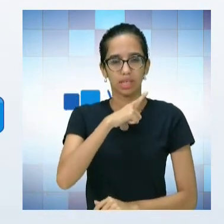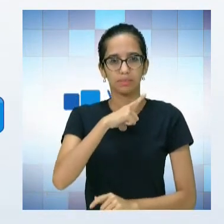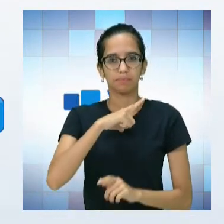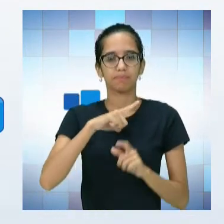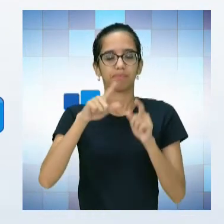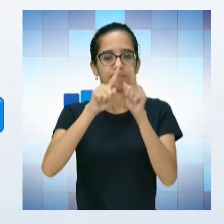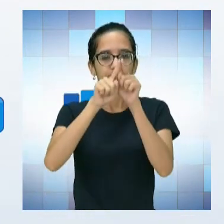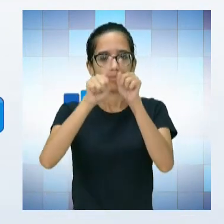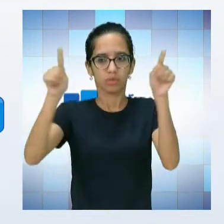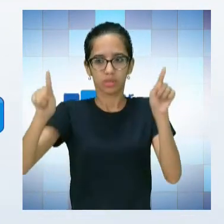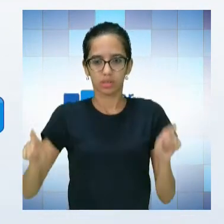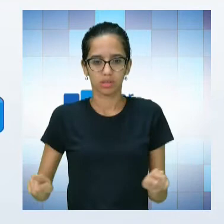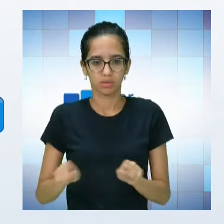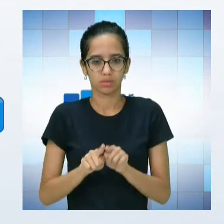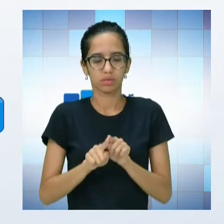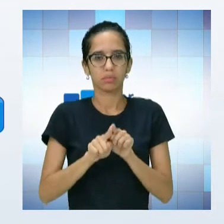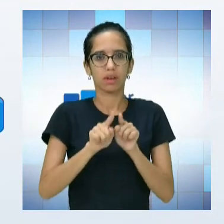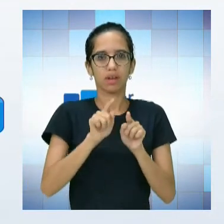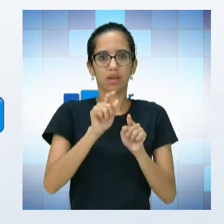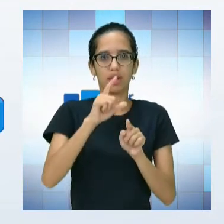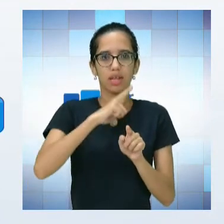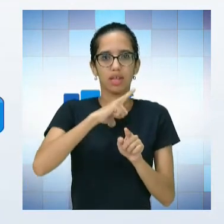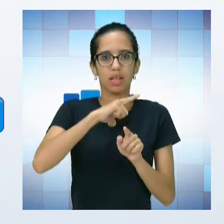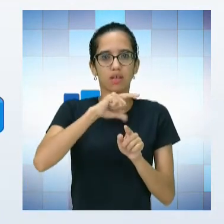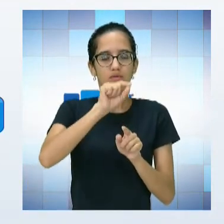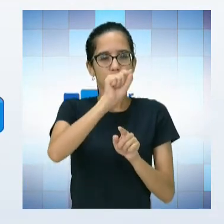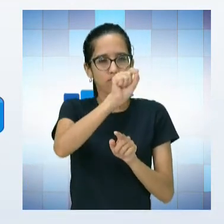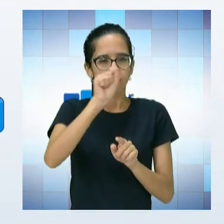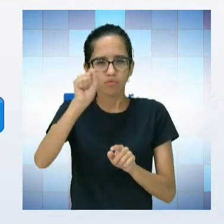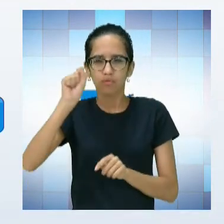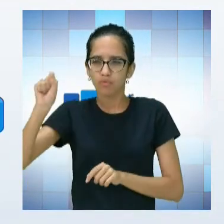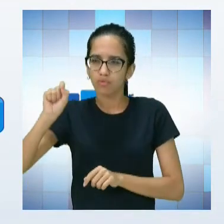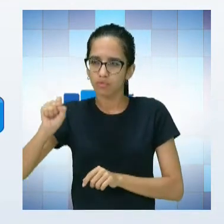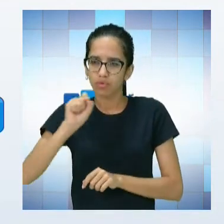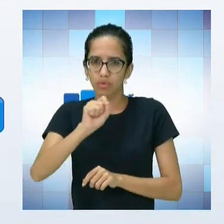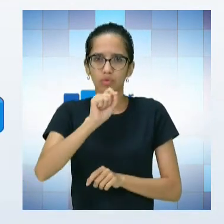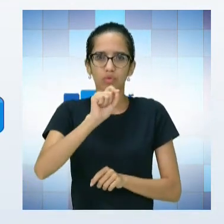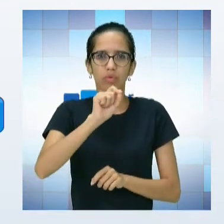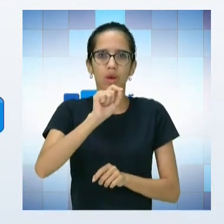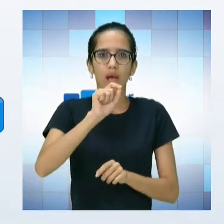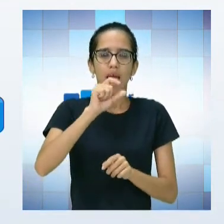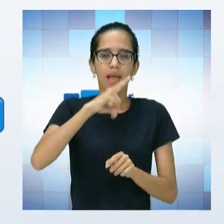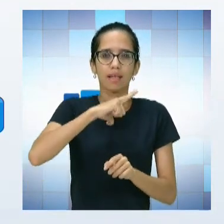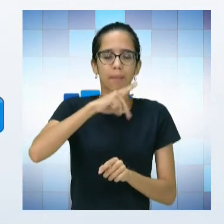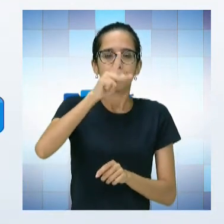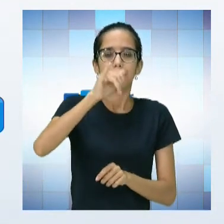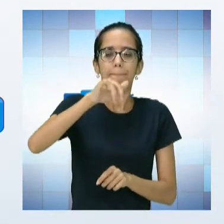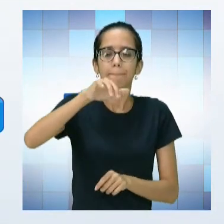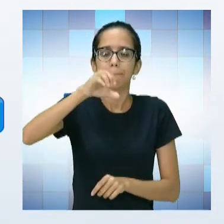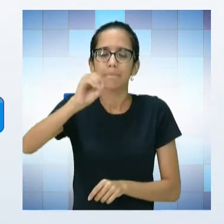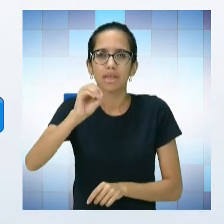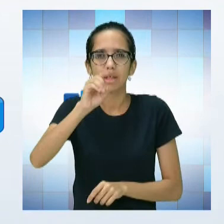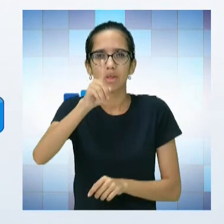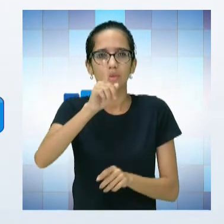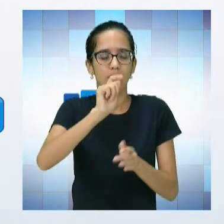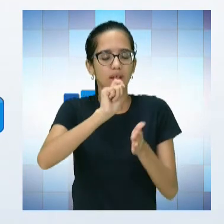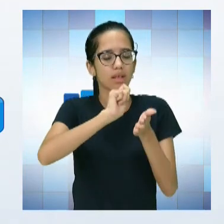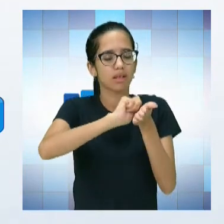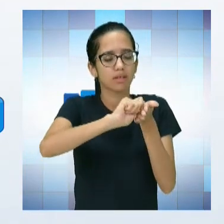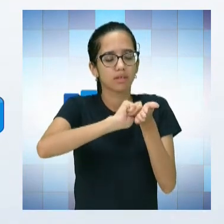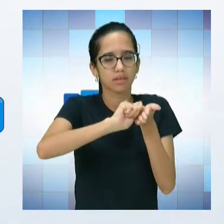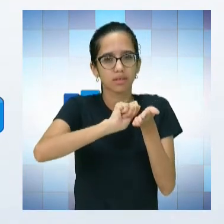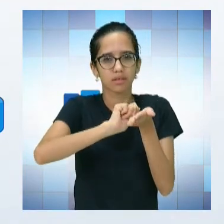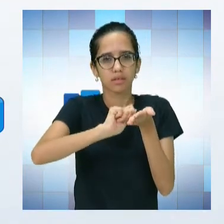e pinos. E na superfície plana do pino, está escrito lá os